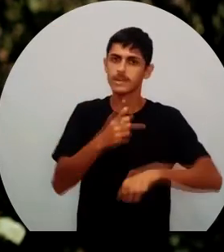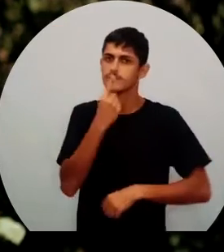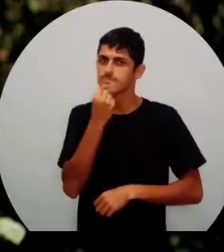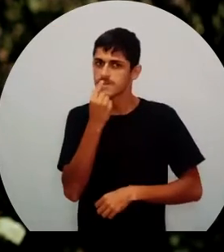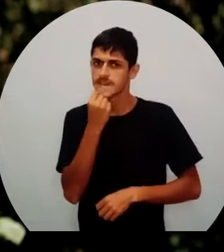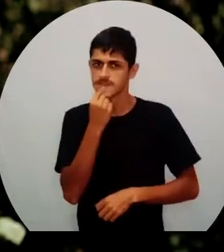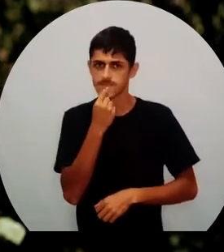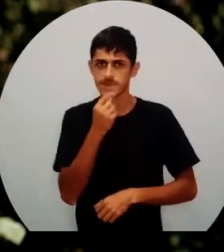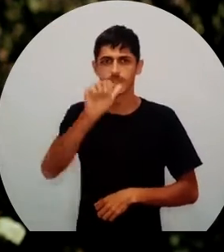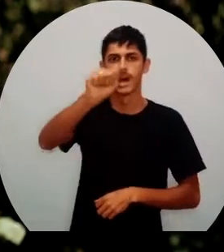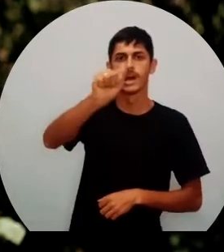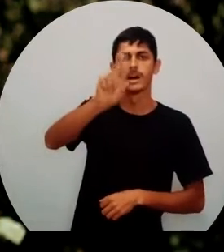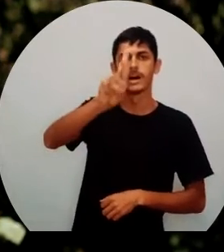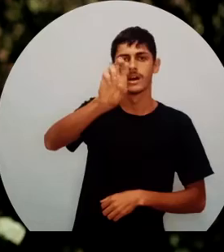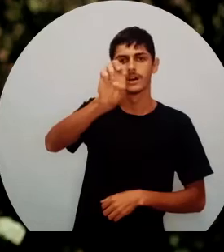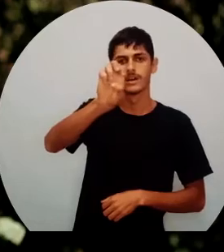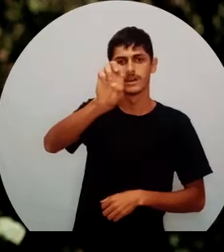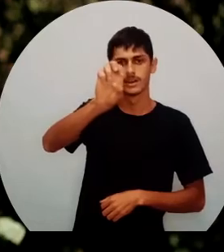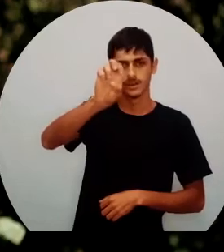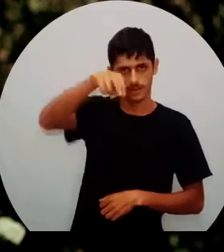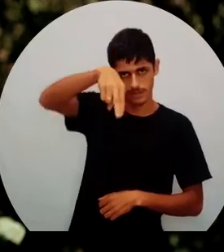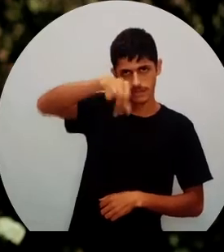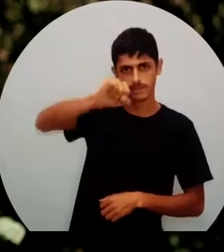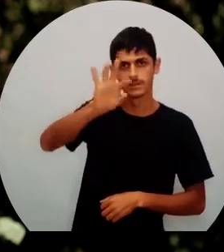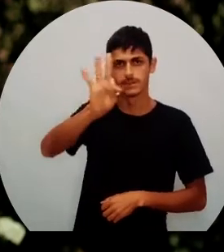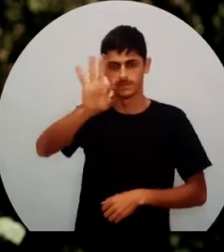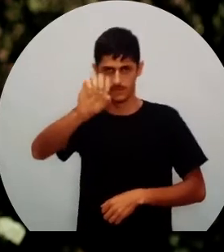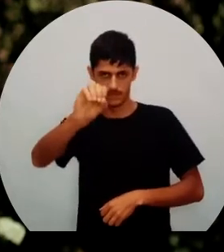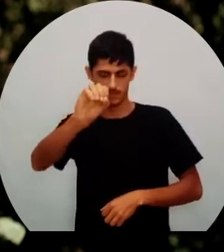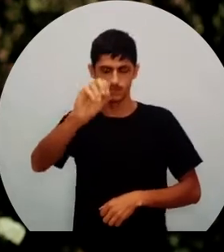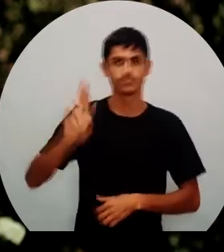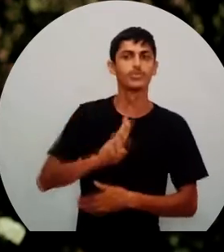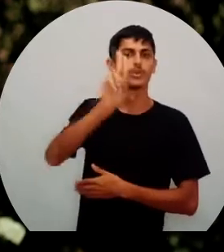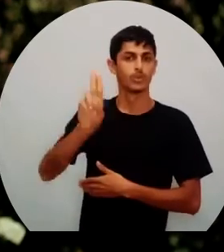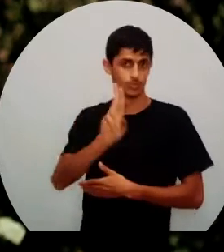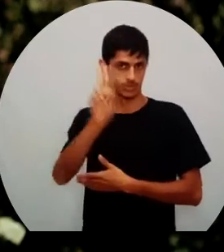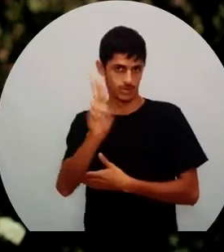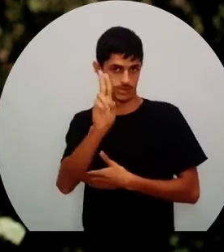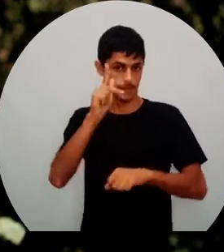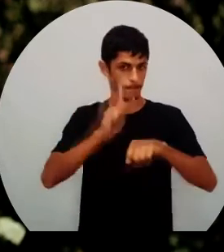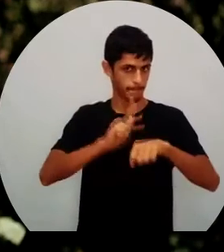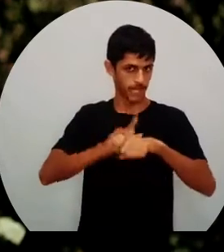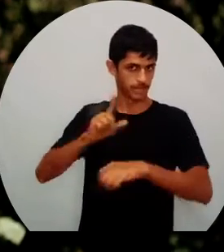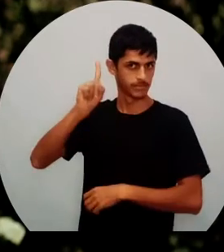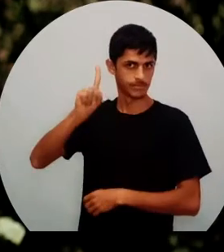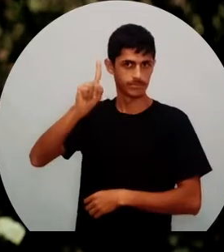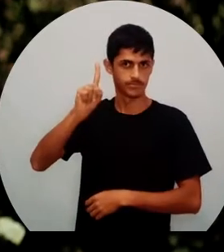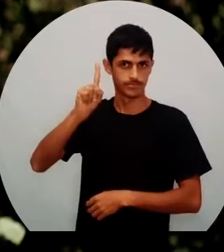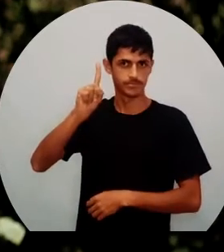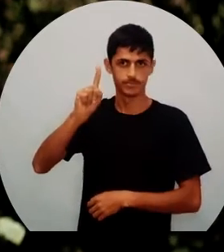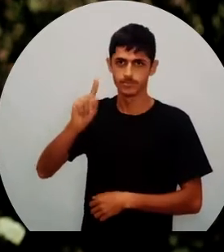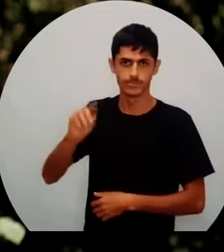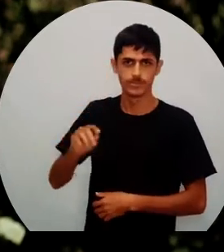e que a cor é exatamente a das pinturas upestres. E eles usavam essa pedra, passavam